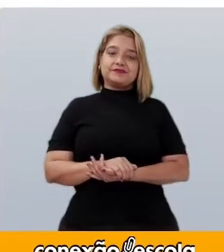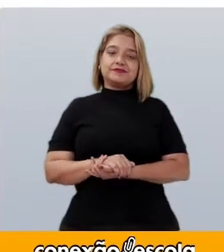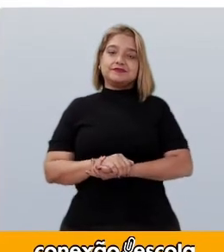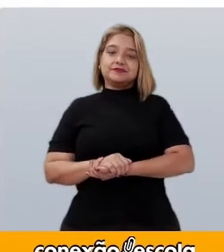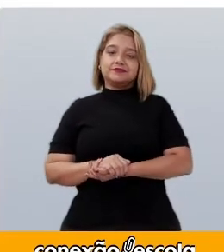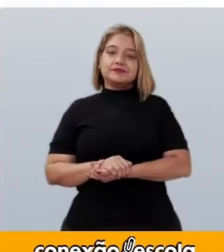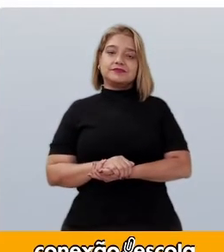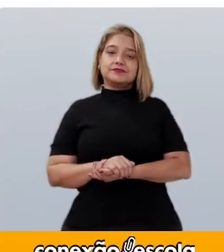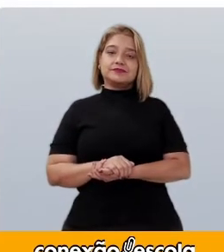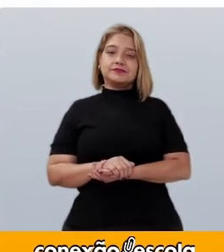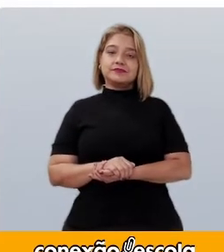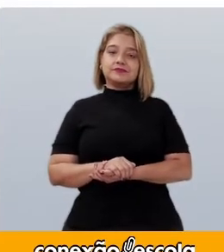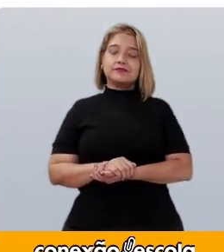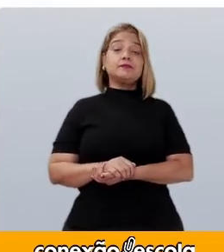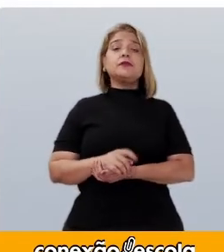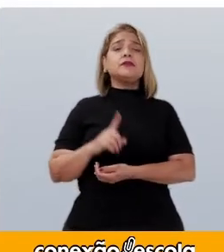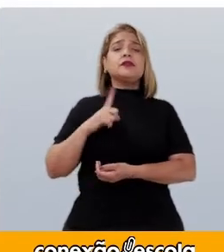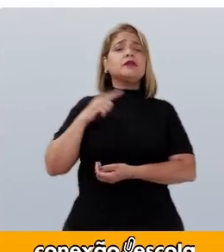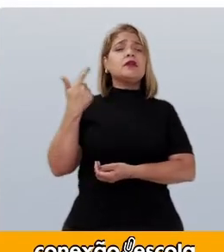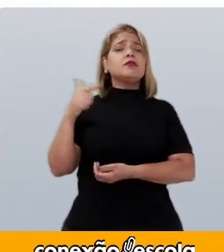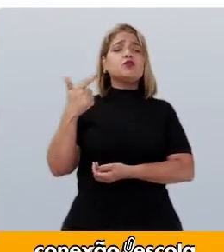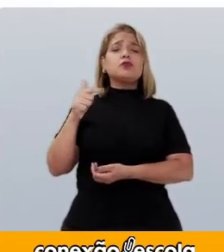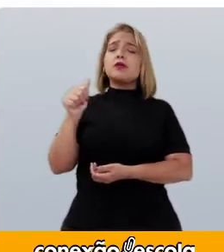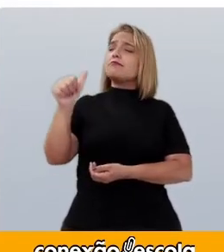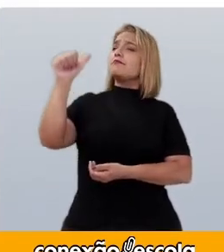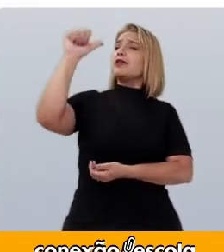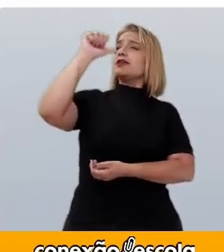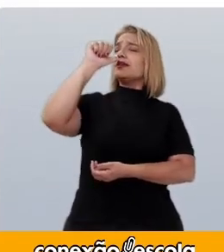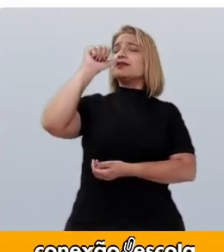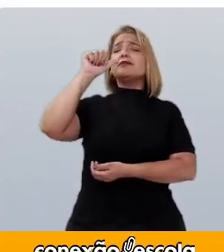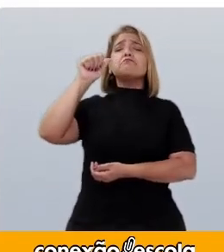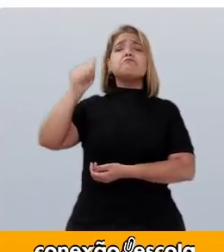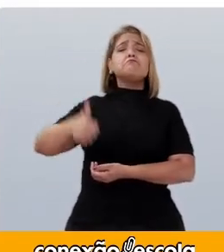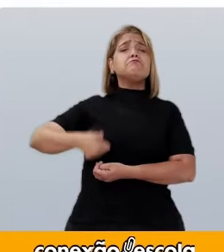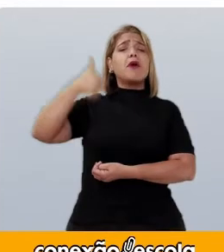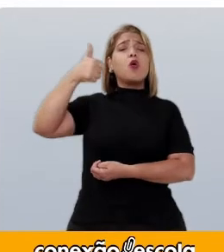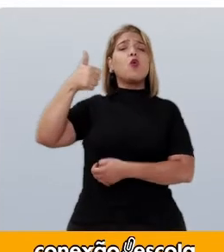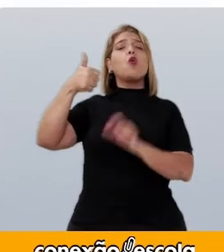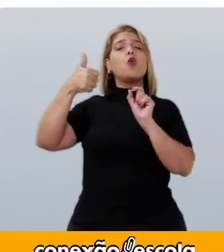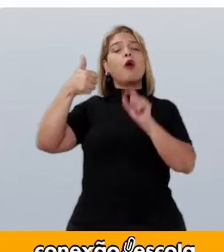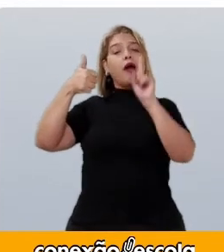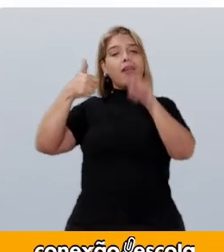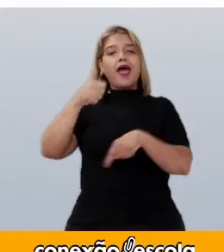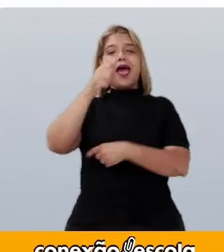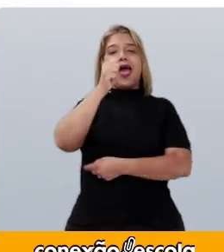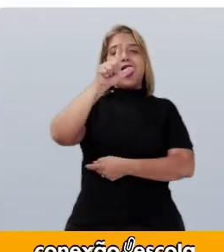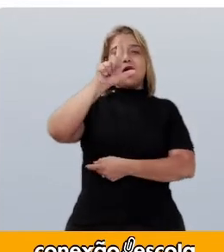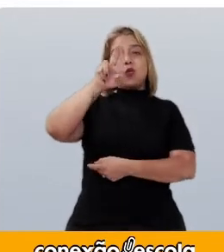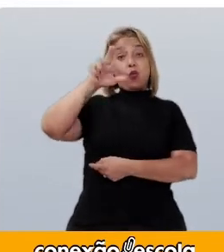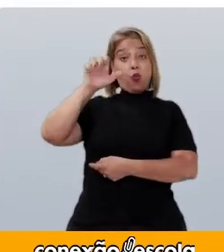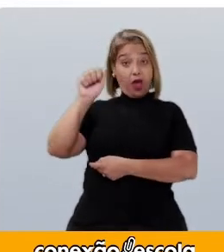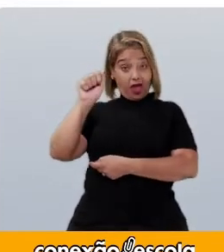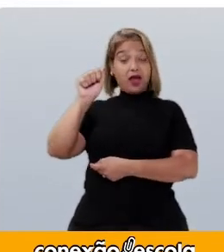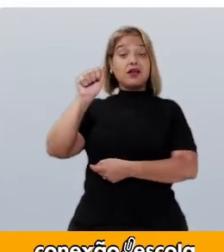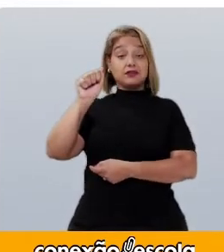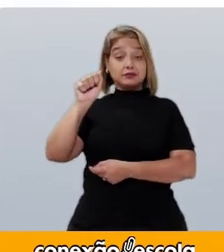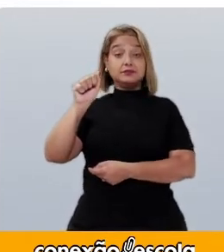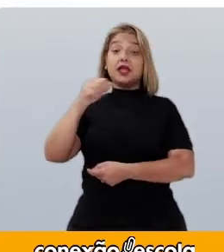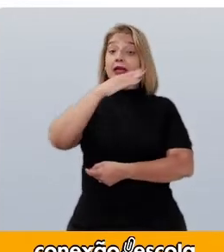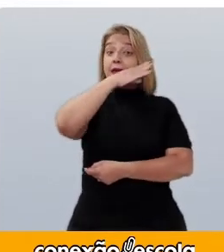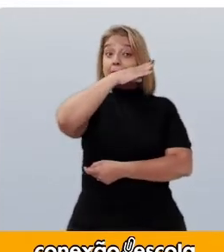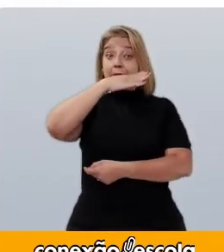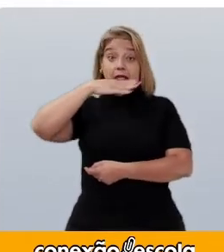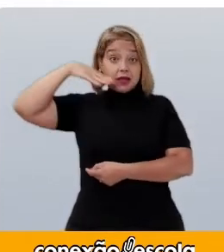Não há bebida tão boa Como seja o aluá Melancia